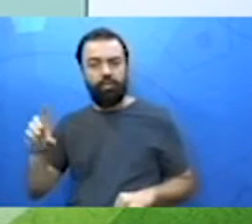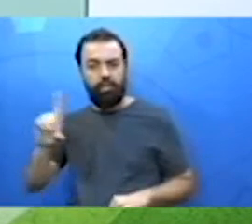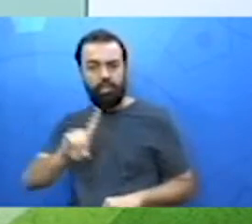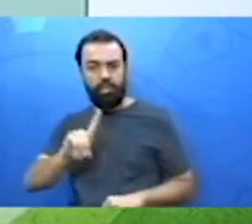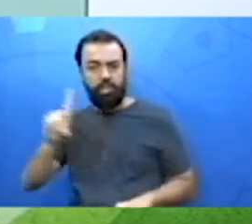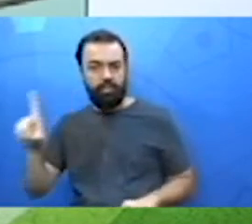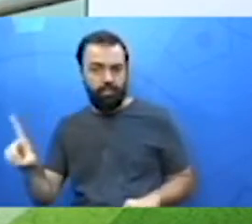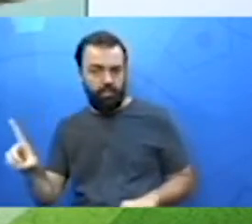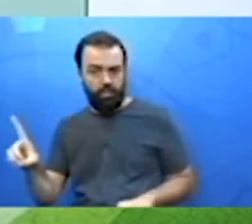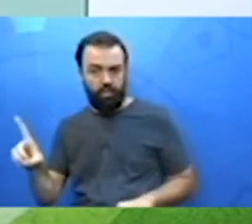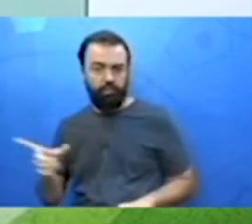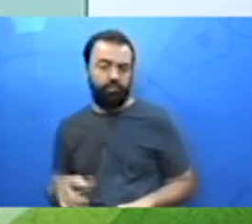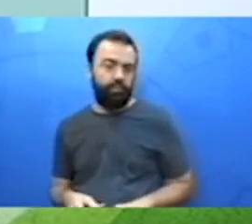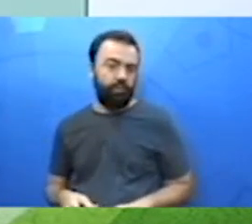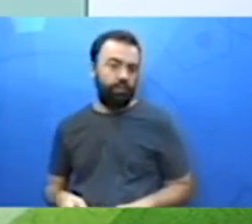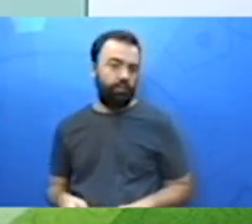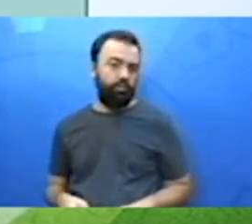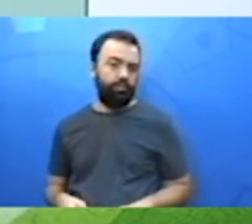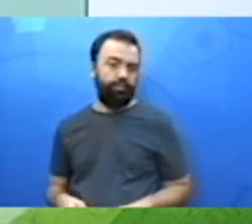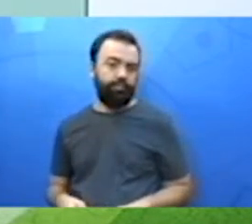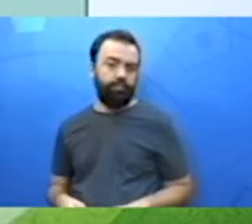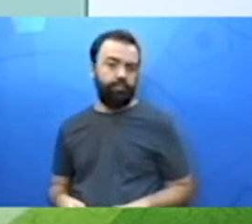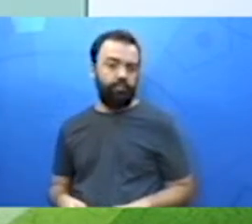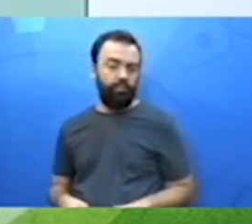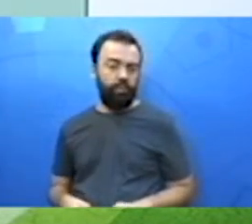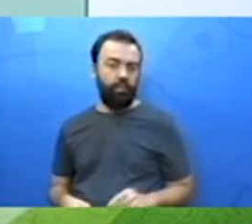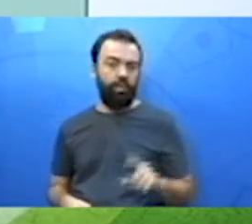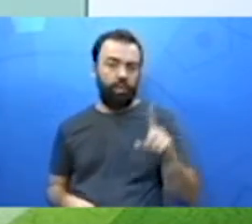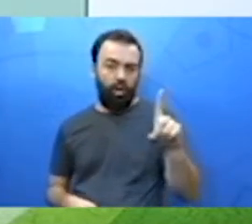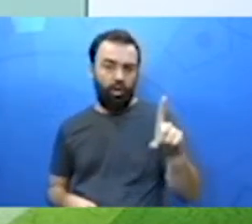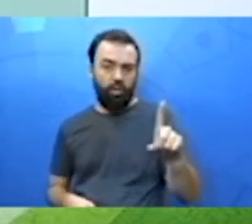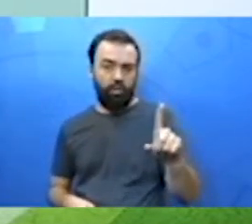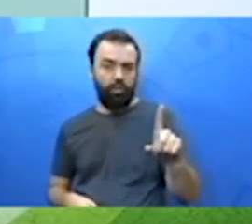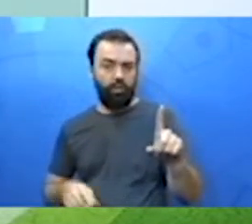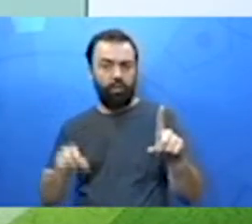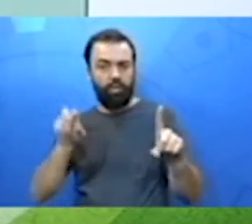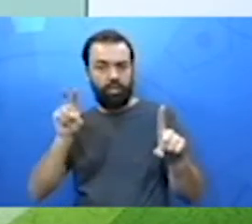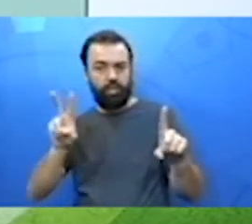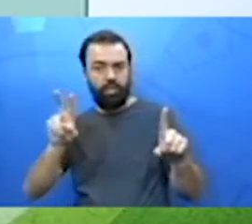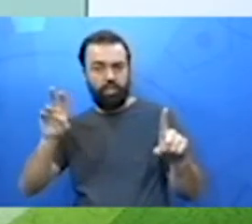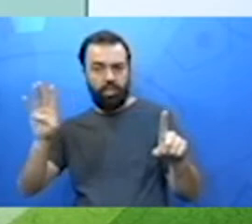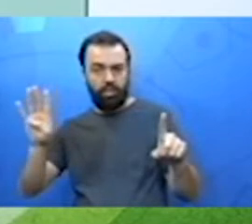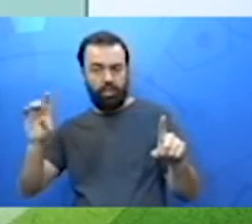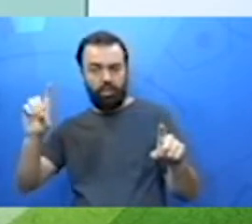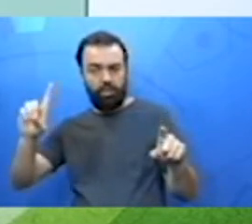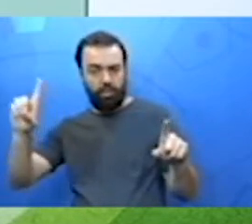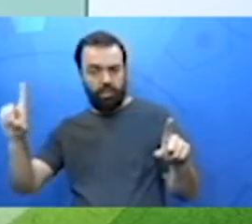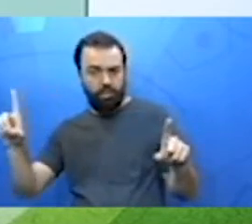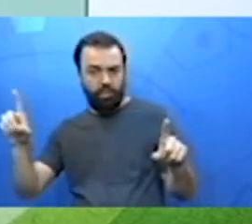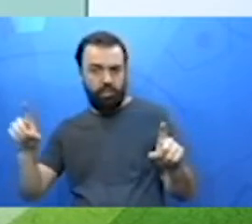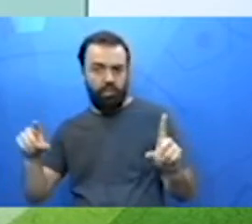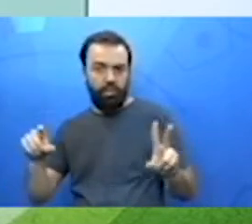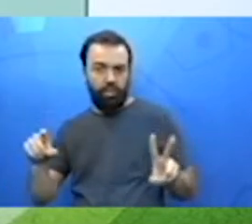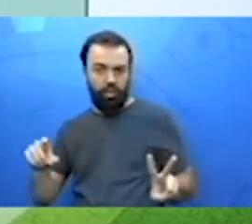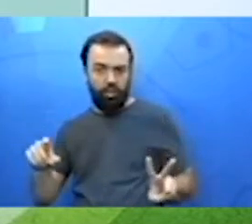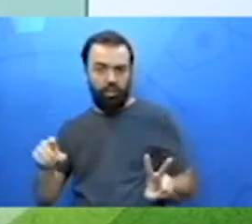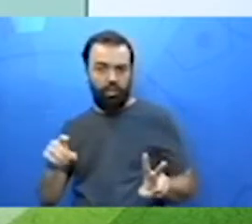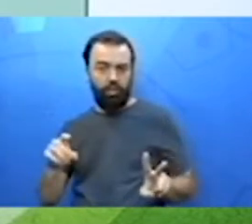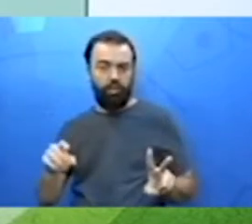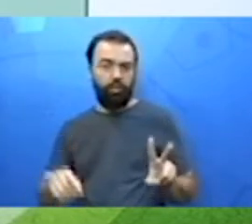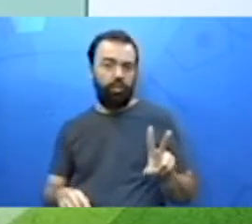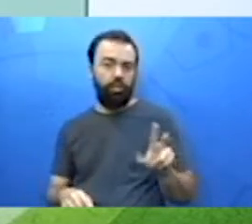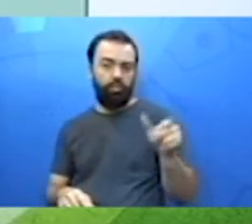multiplicação e aqui a divisão. Ó. 1 pedreiro, 24 dias. Aumentou mais 1